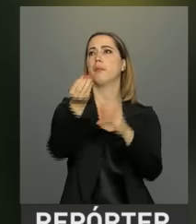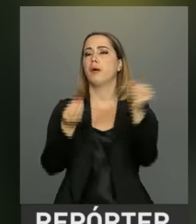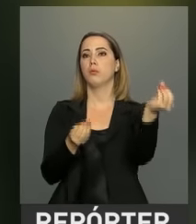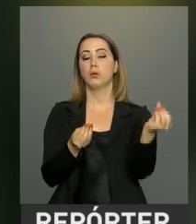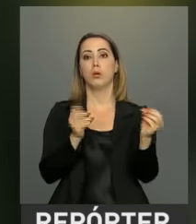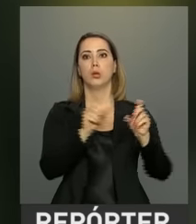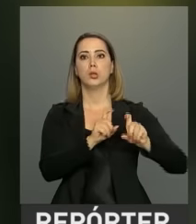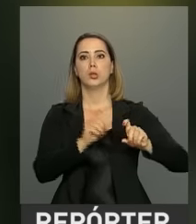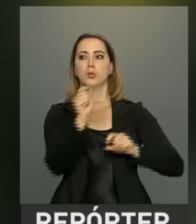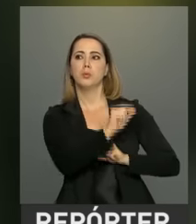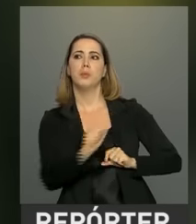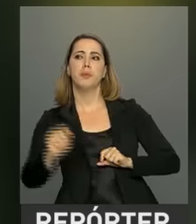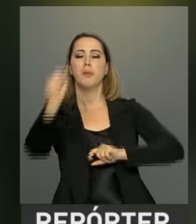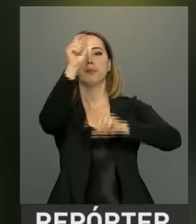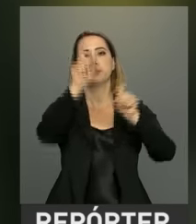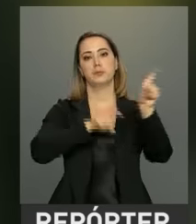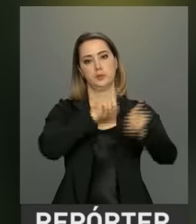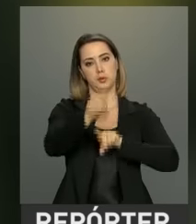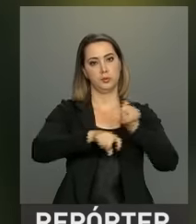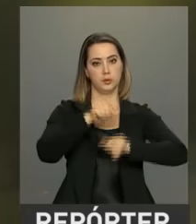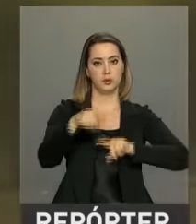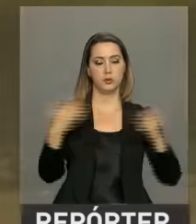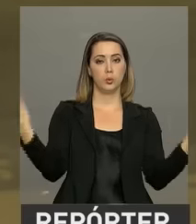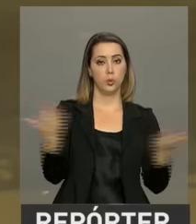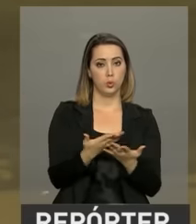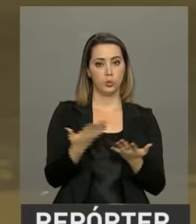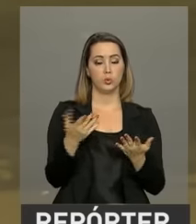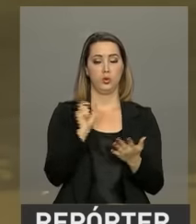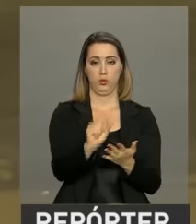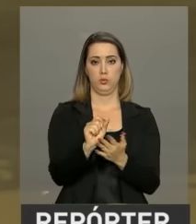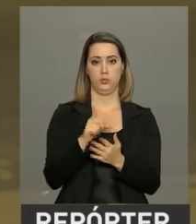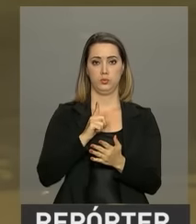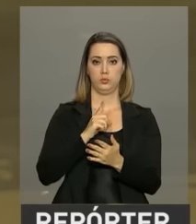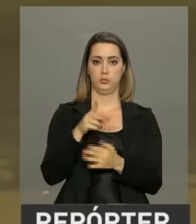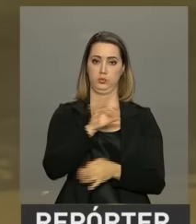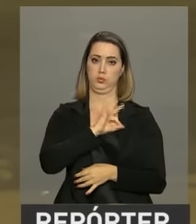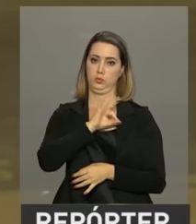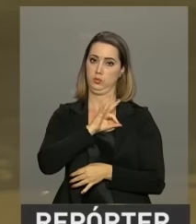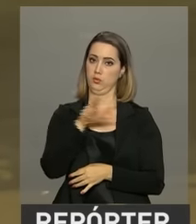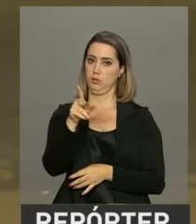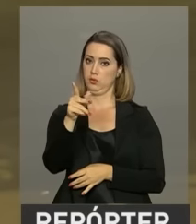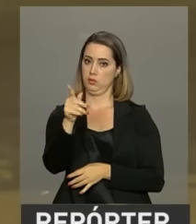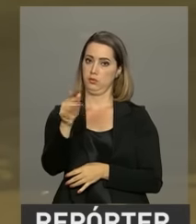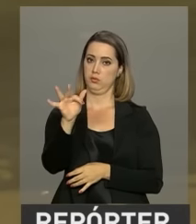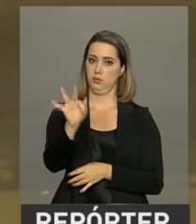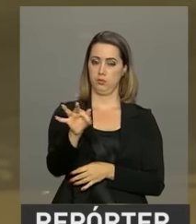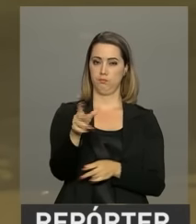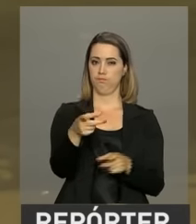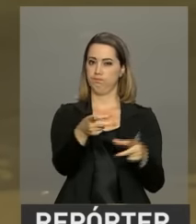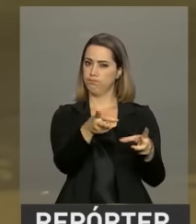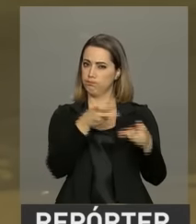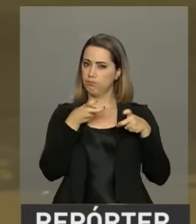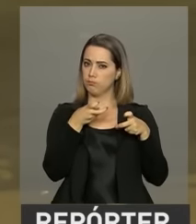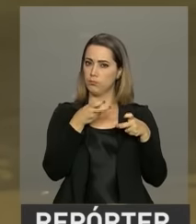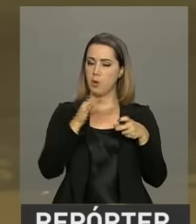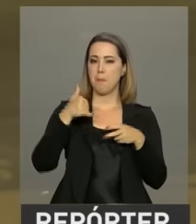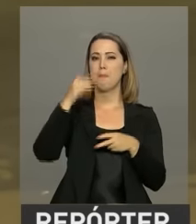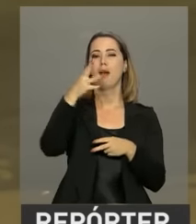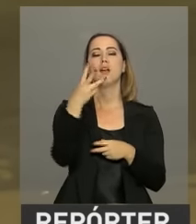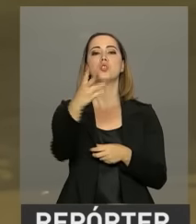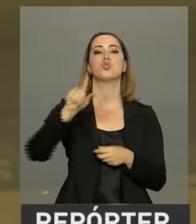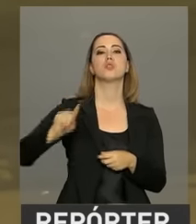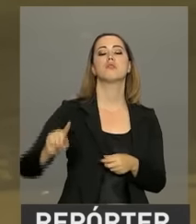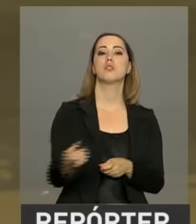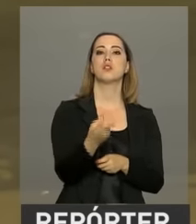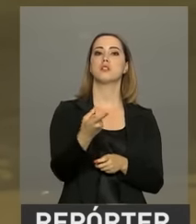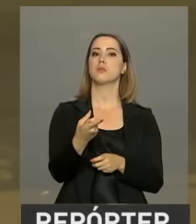infantil pela Rede Mundial de Computadores, nessa segunda fase, a Polícia Federal identificou mais de 3 mil